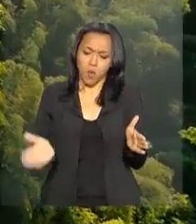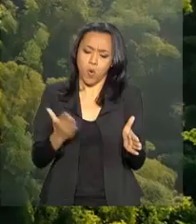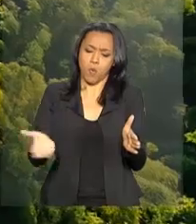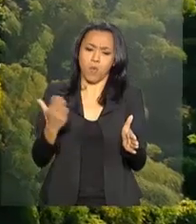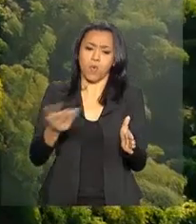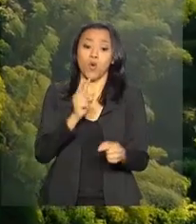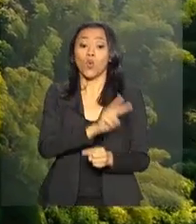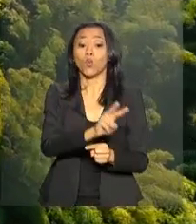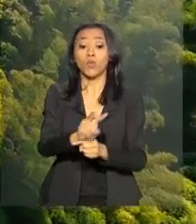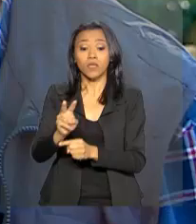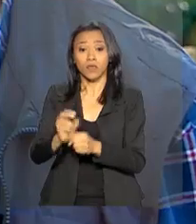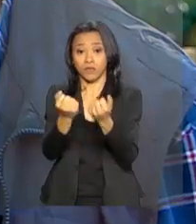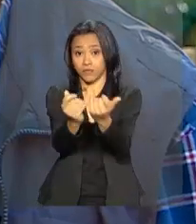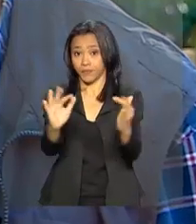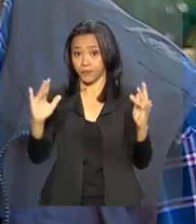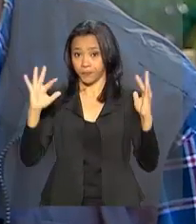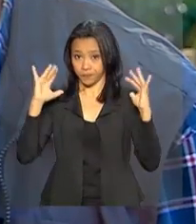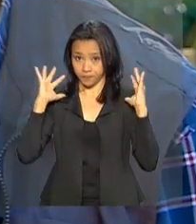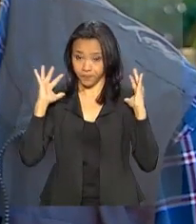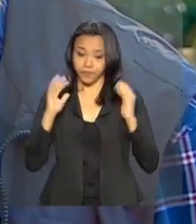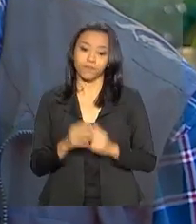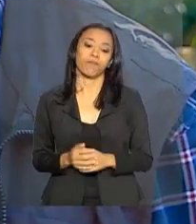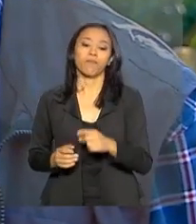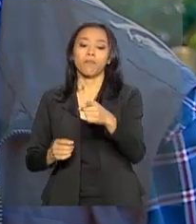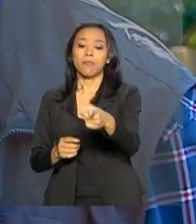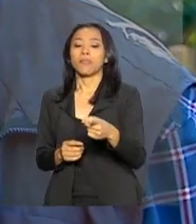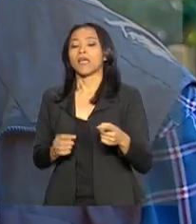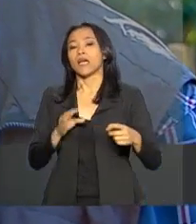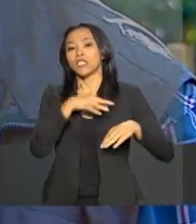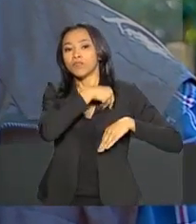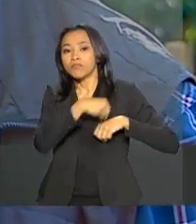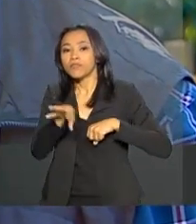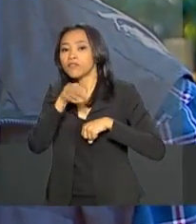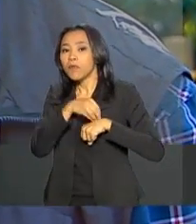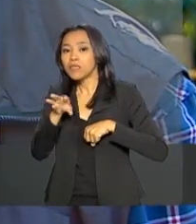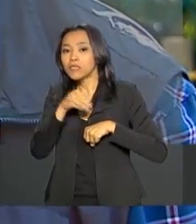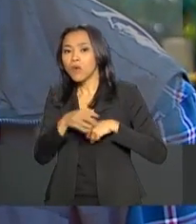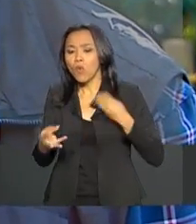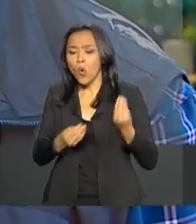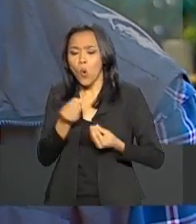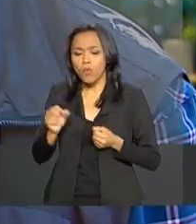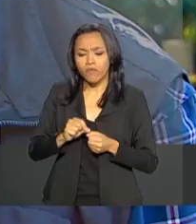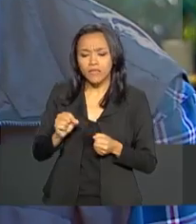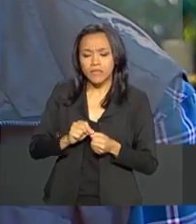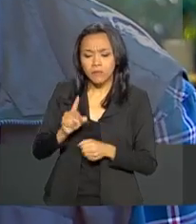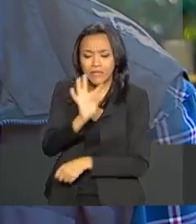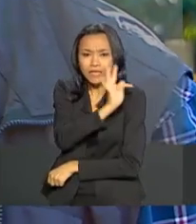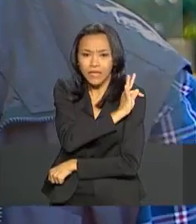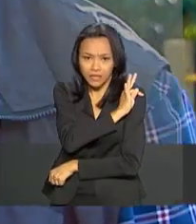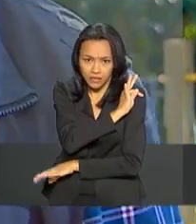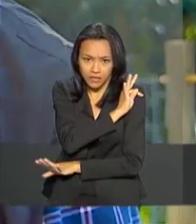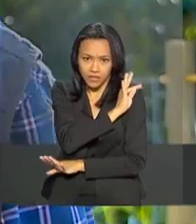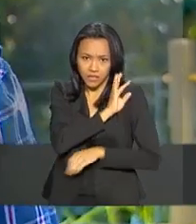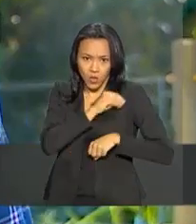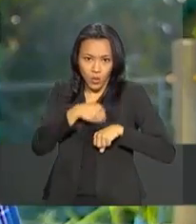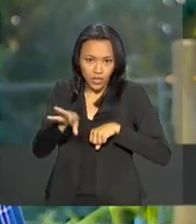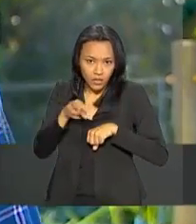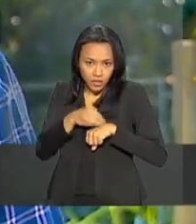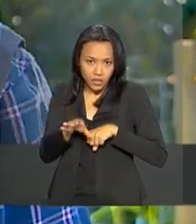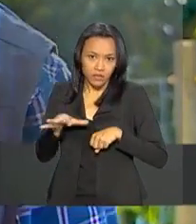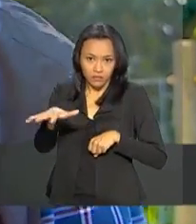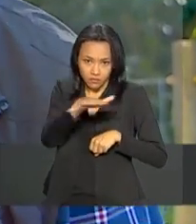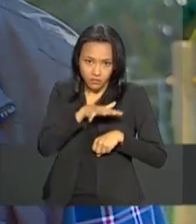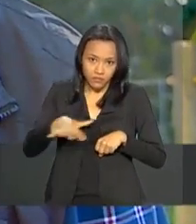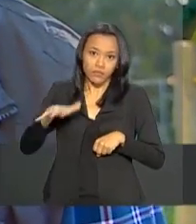conservando o meio ambiente. Ele está recebendo uma tecnologia chamada Manejo de Pastagem Ecológica. O Manejo de Pastagem